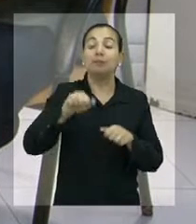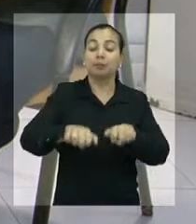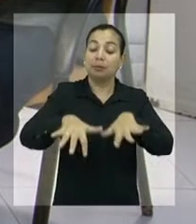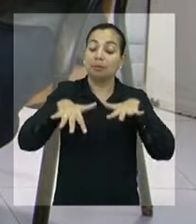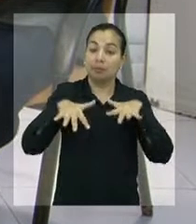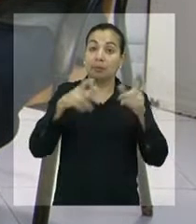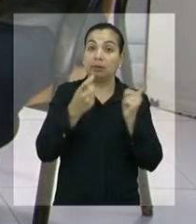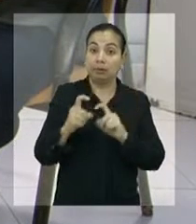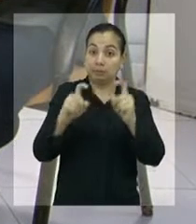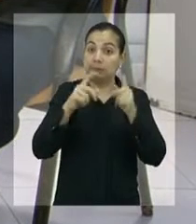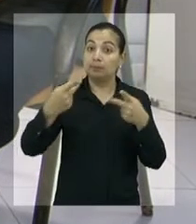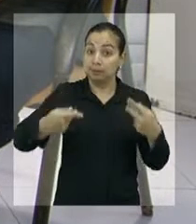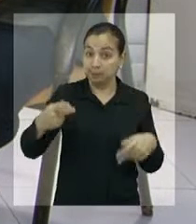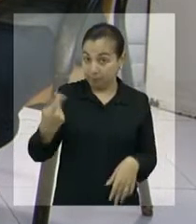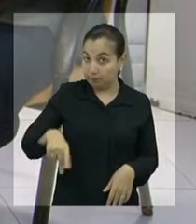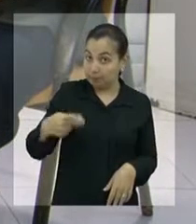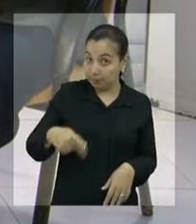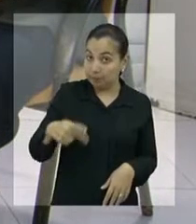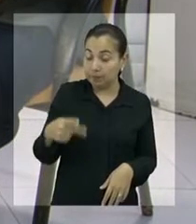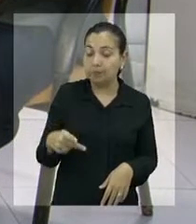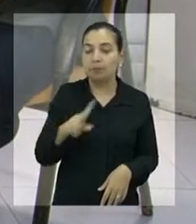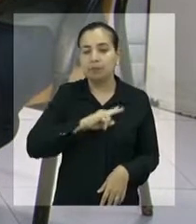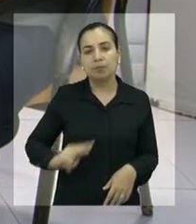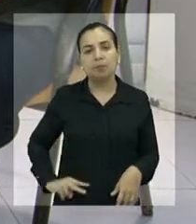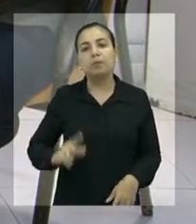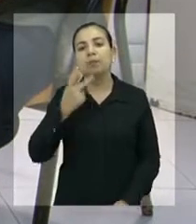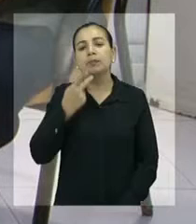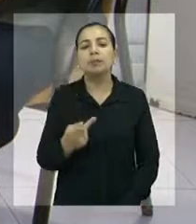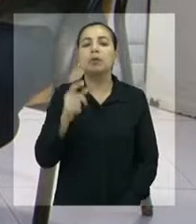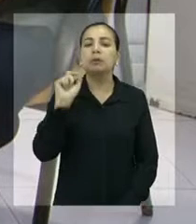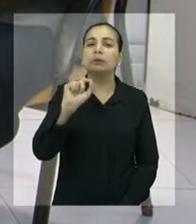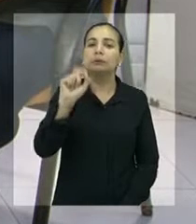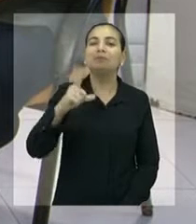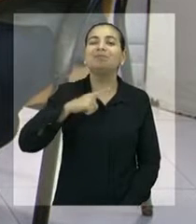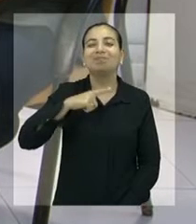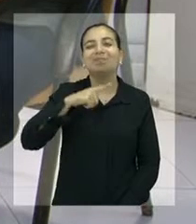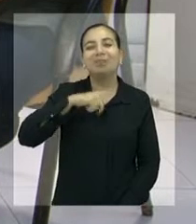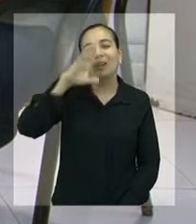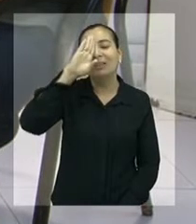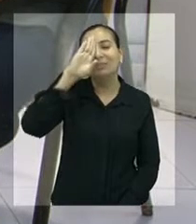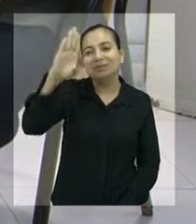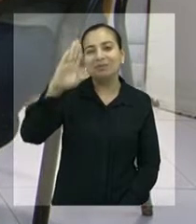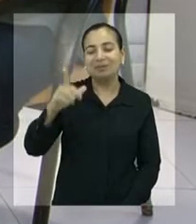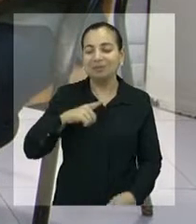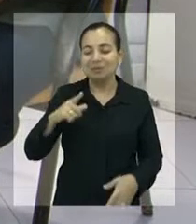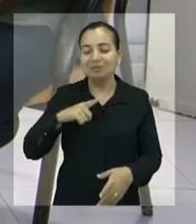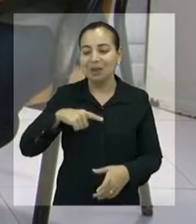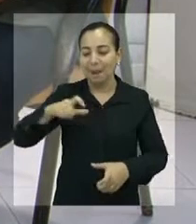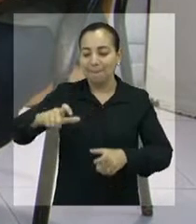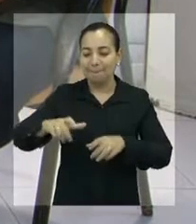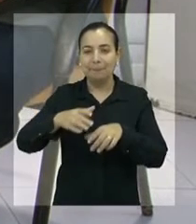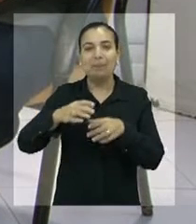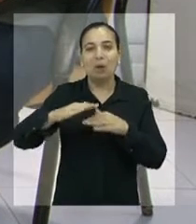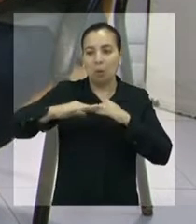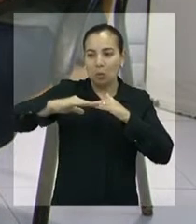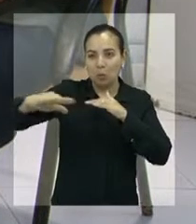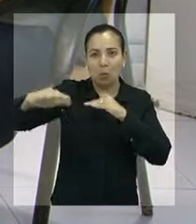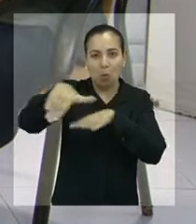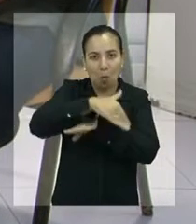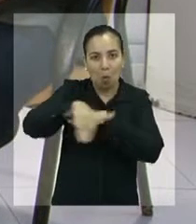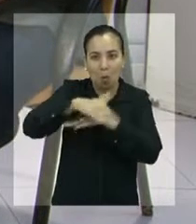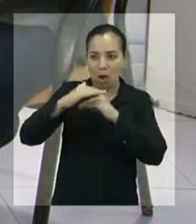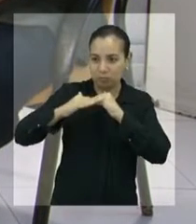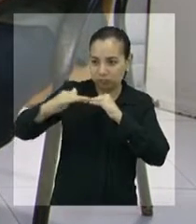os geradores se manifestam sobre, por exemplo, os buracos. A Prefeitura executa a obra, os buracos são